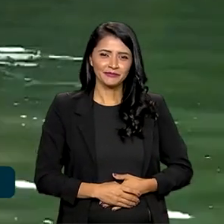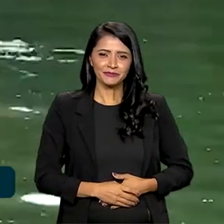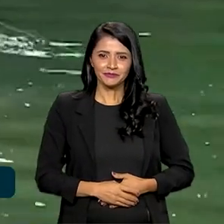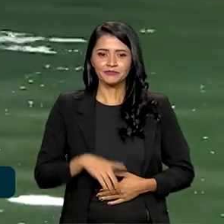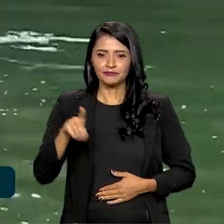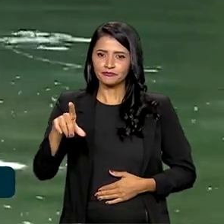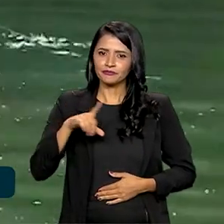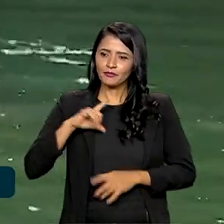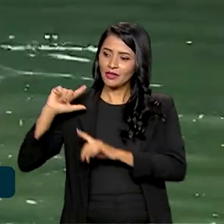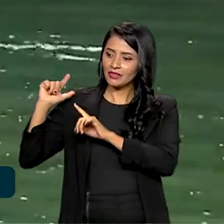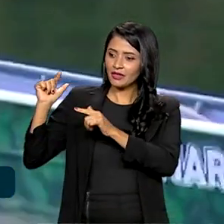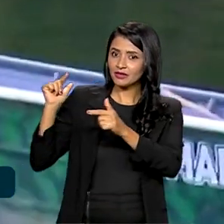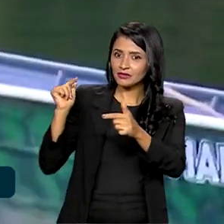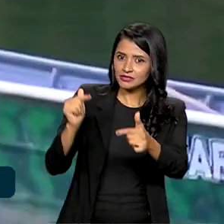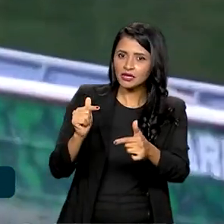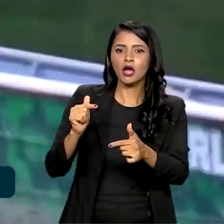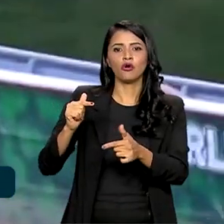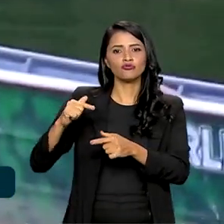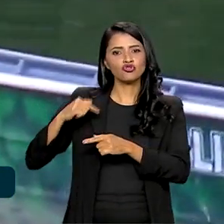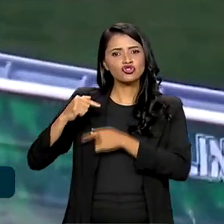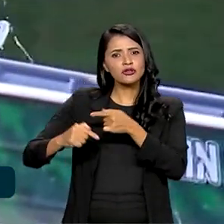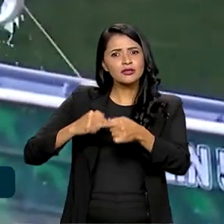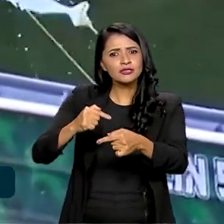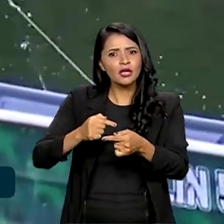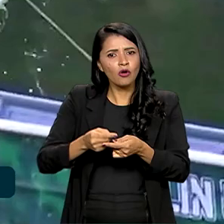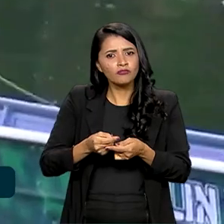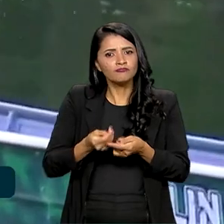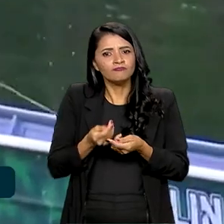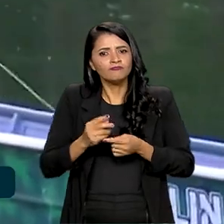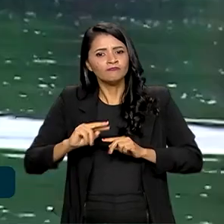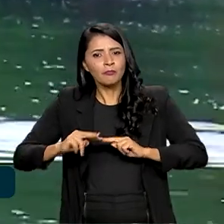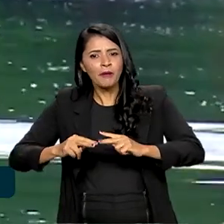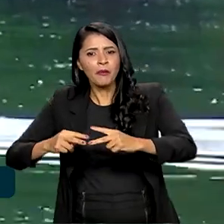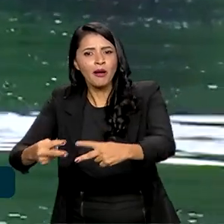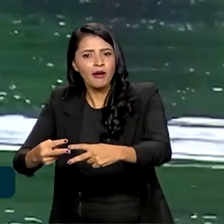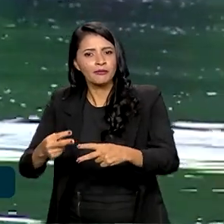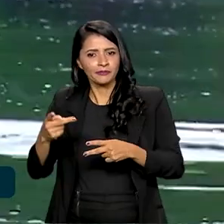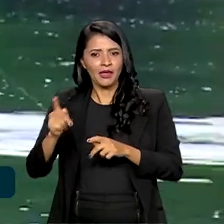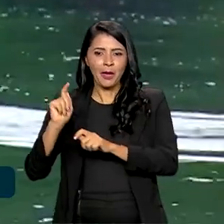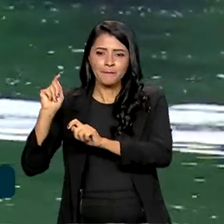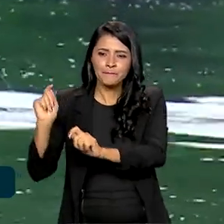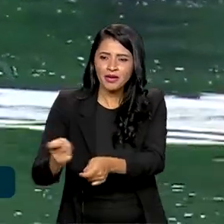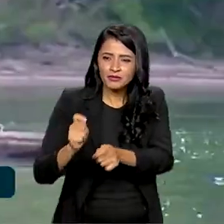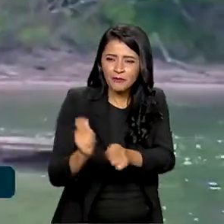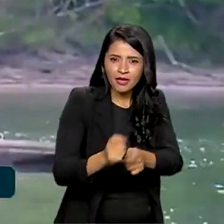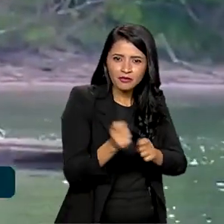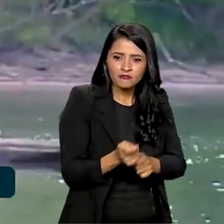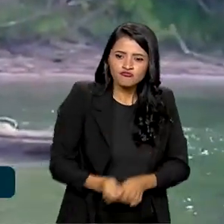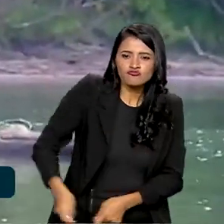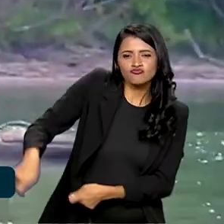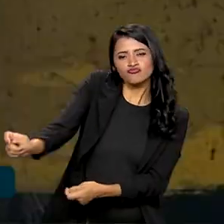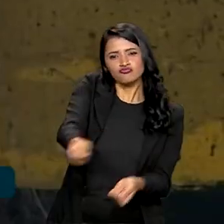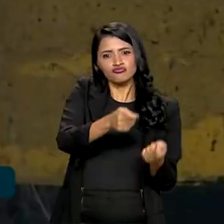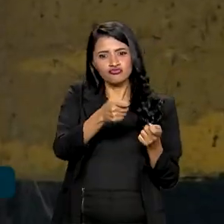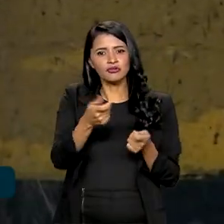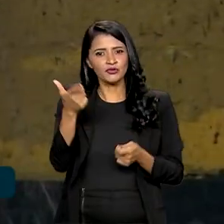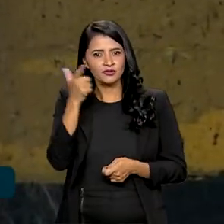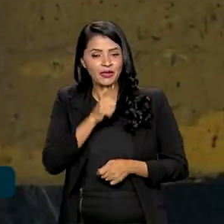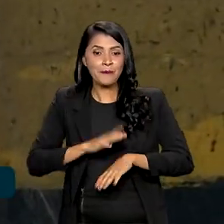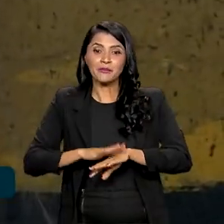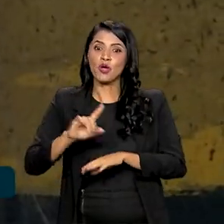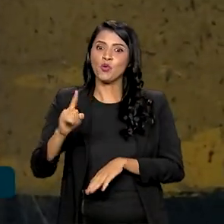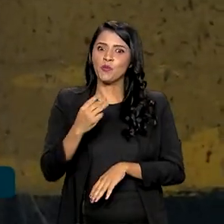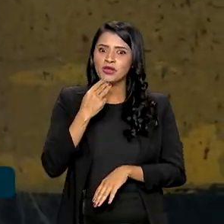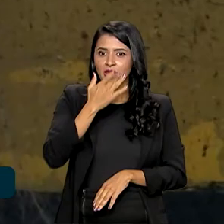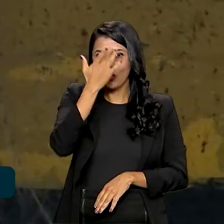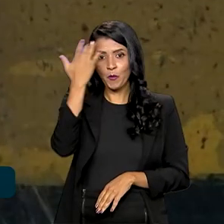Uma tradição passada de geração em geração. A pesca artesanal é o modo de subsistência de mais de um